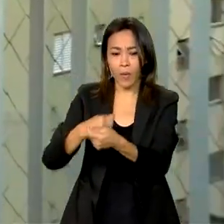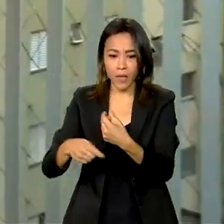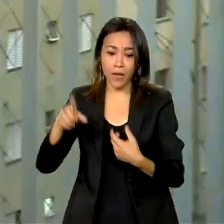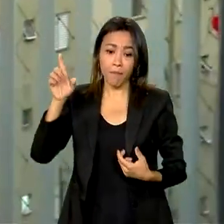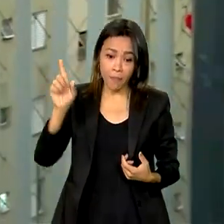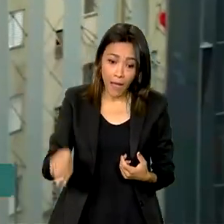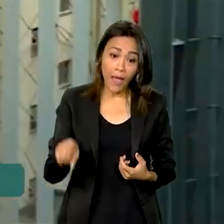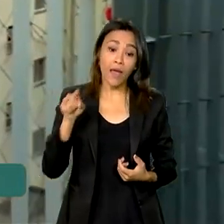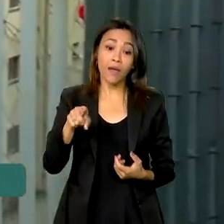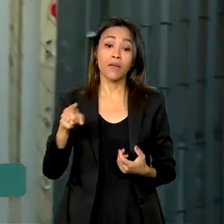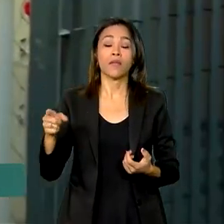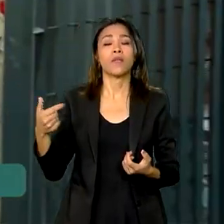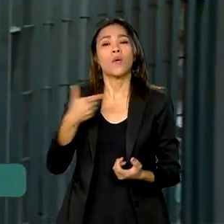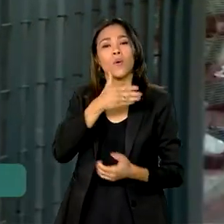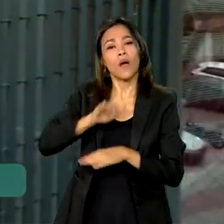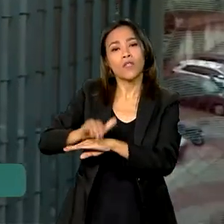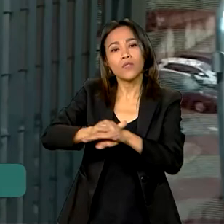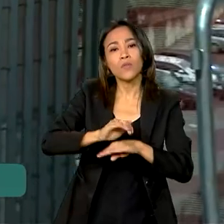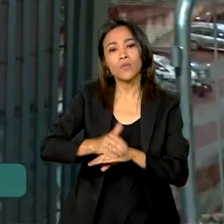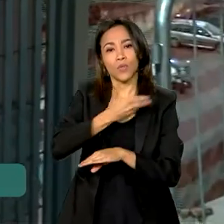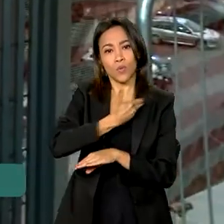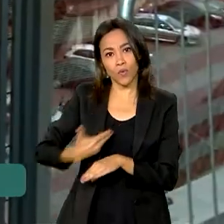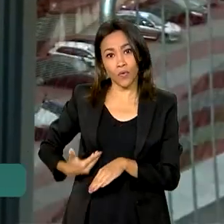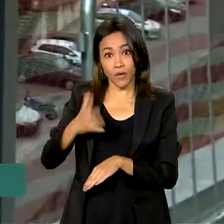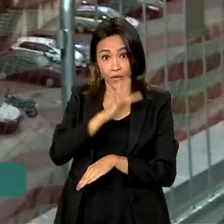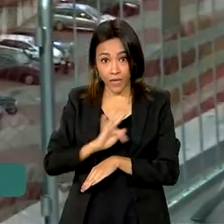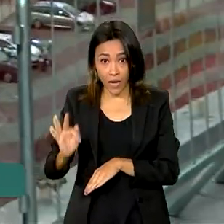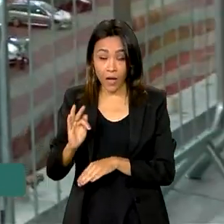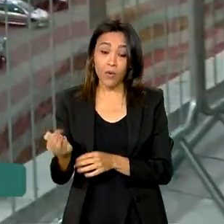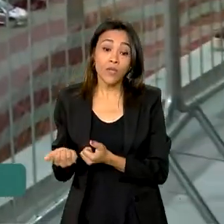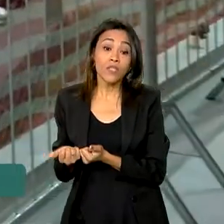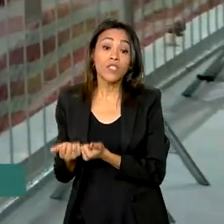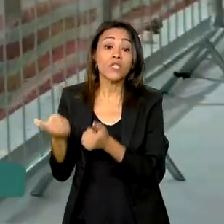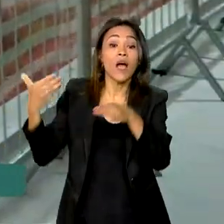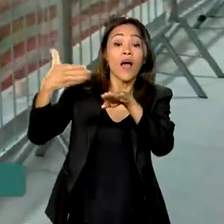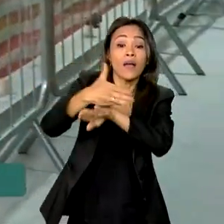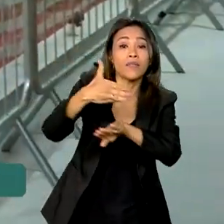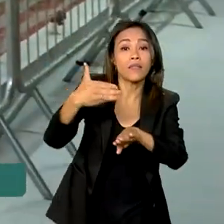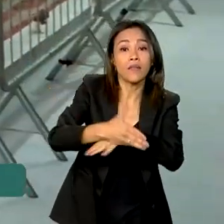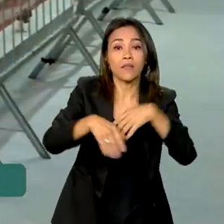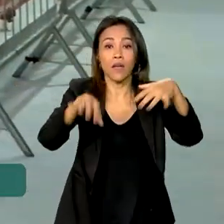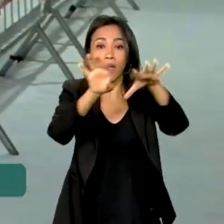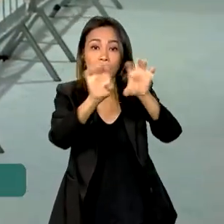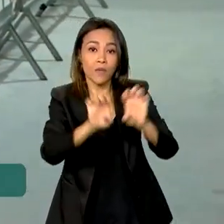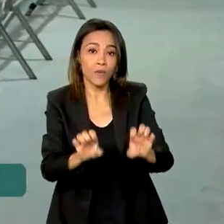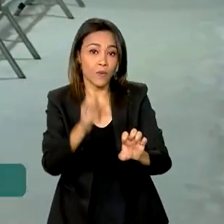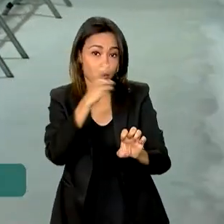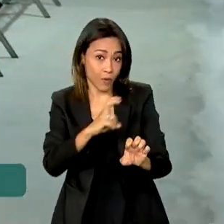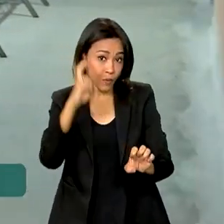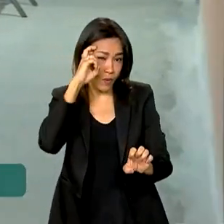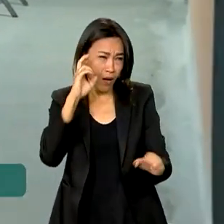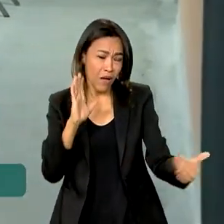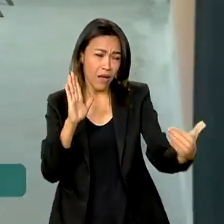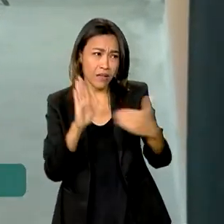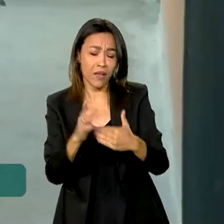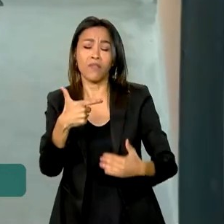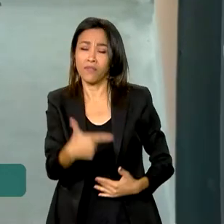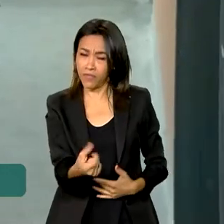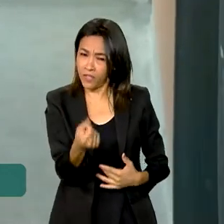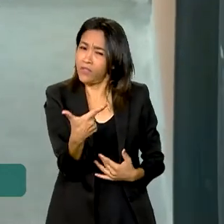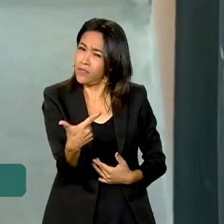da iniciativa do governo federal de ampliar o acesso à infraestrutura cultural e, até 2026,